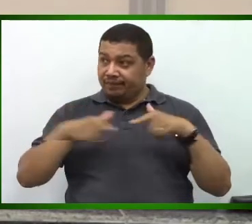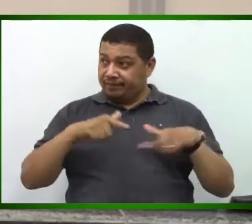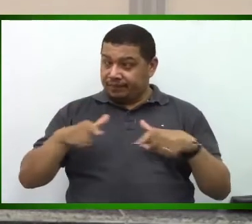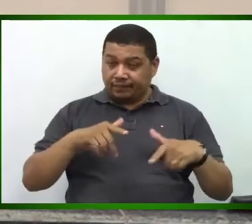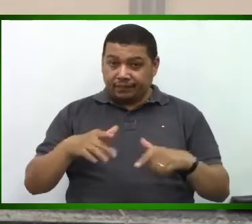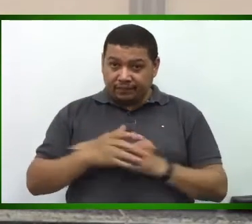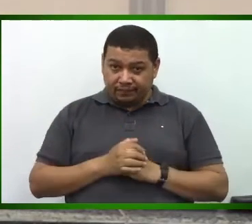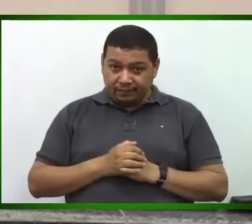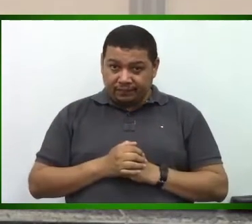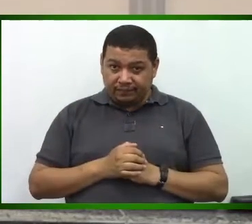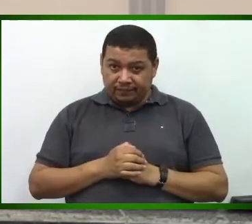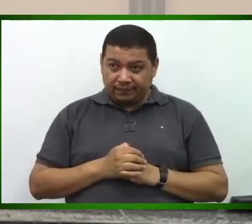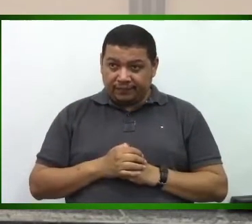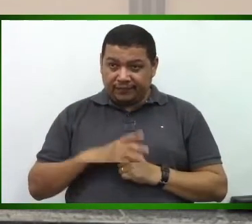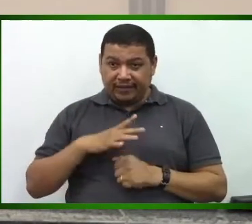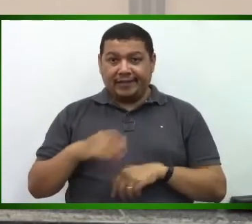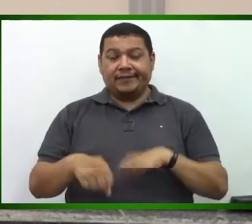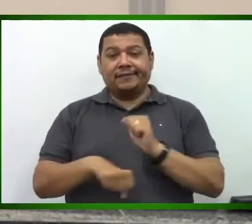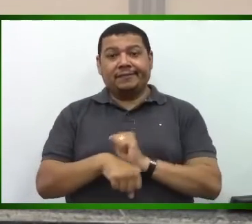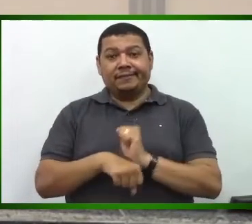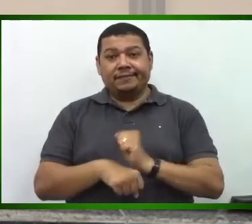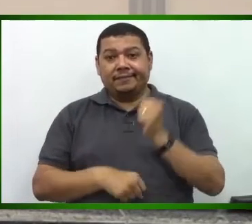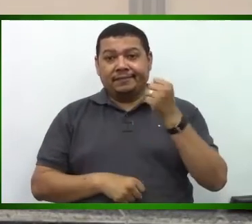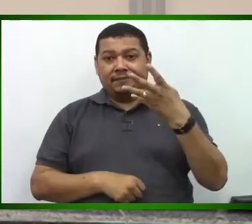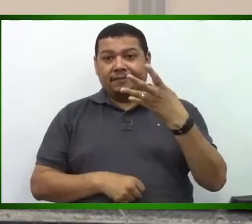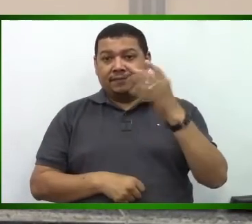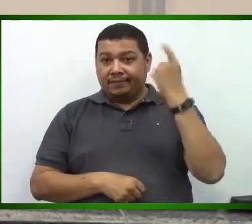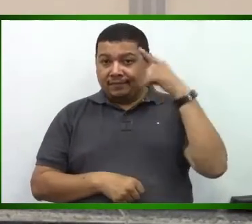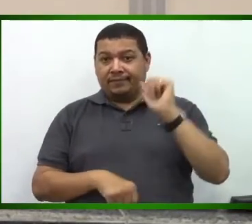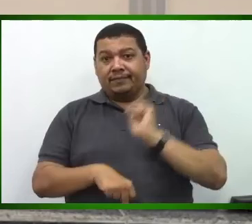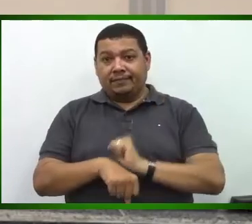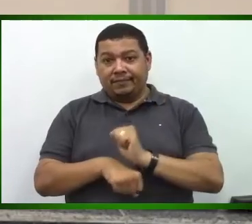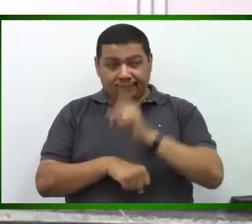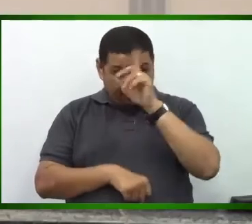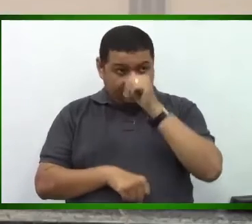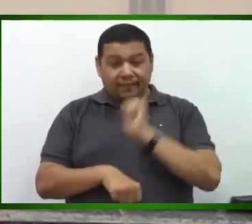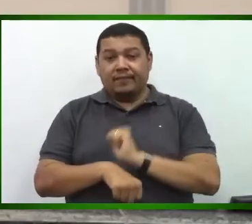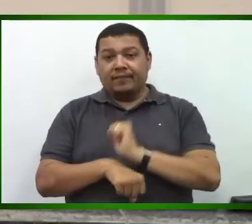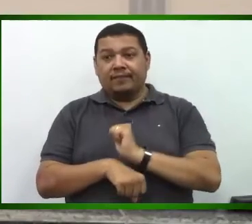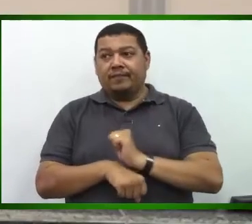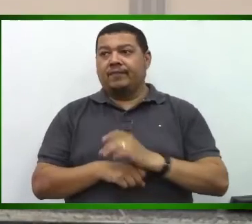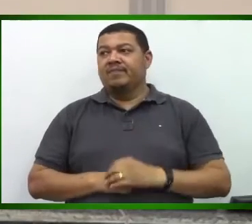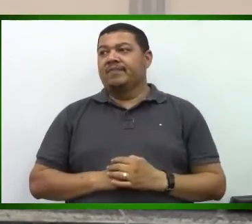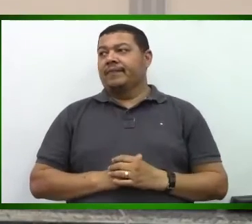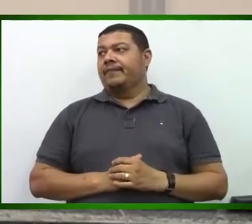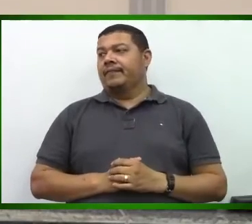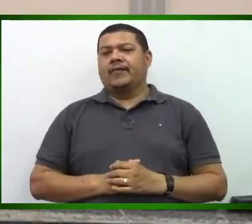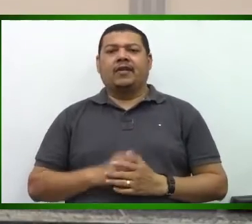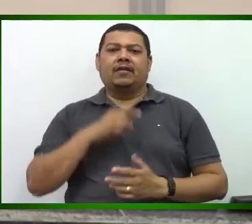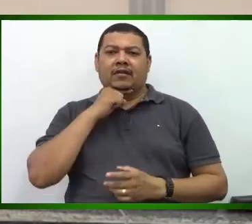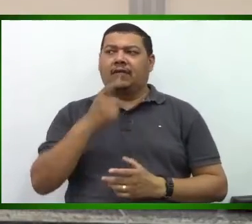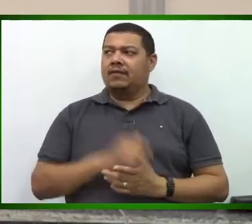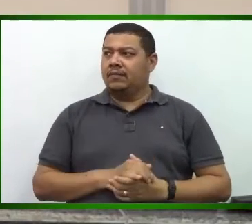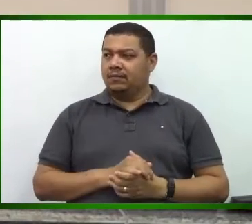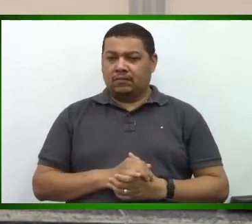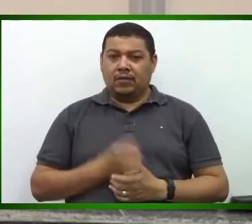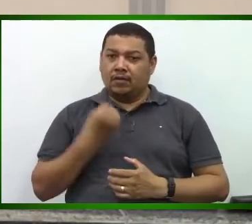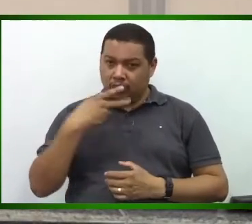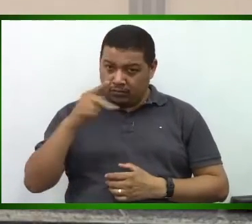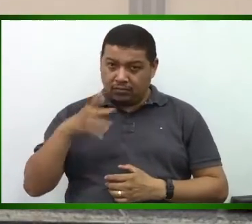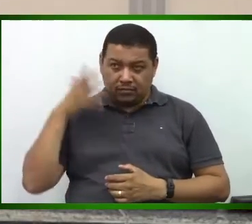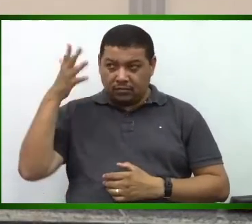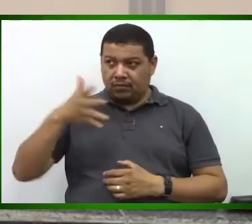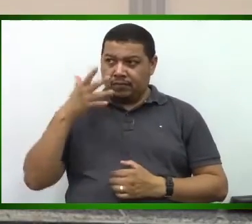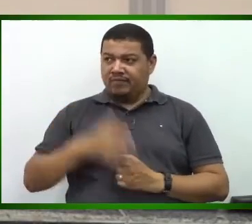essa mãe de família, ter que ficar 40 dias dentro do hospital esperando uma cirurgia desse porte. Não dá para aceitar. Parabéns pelo